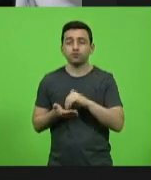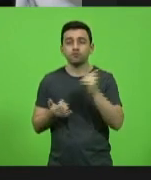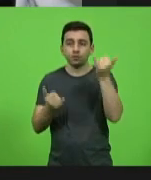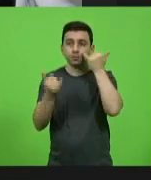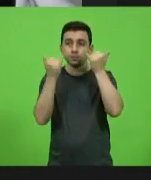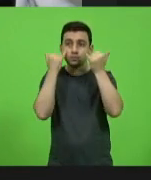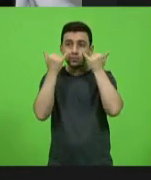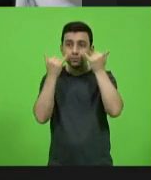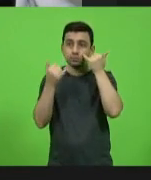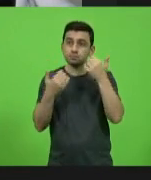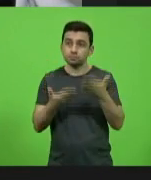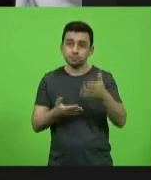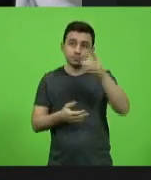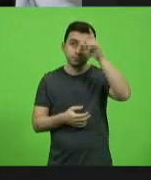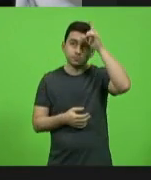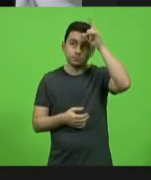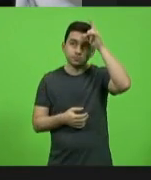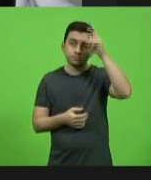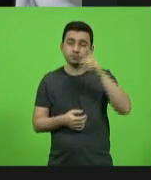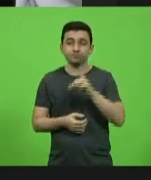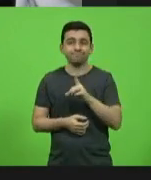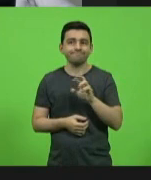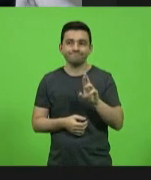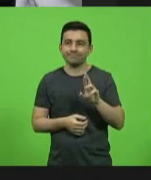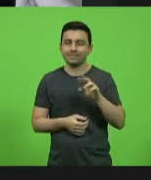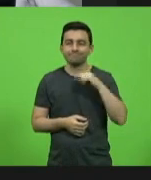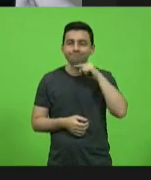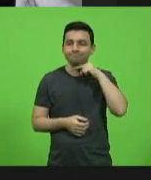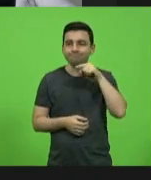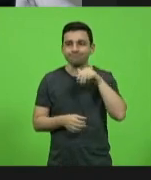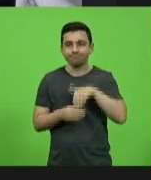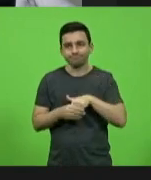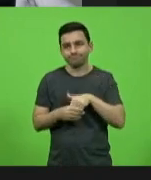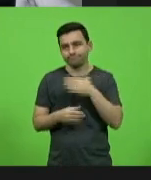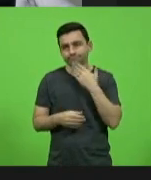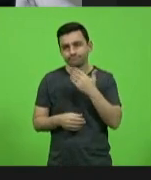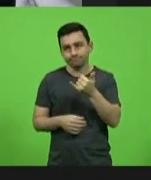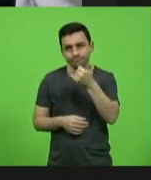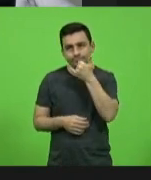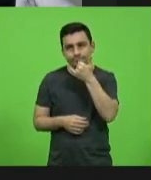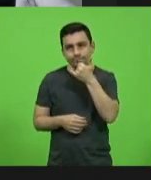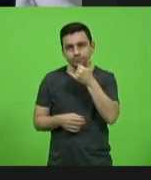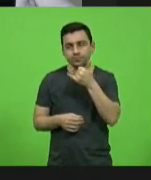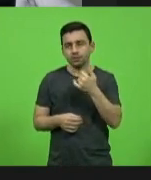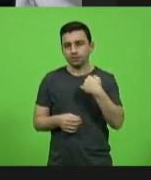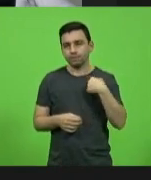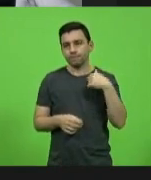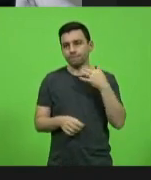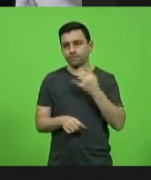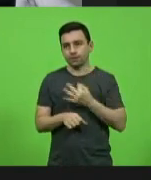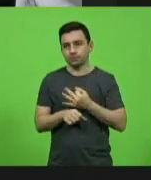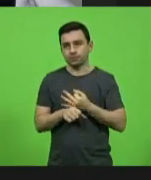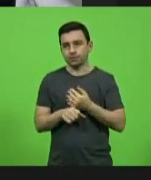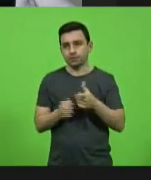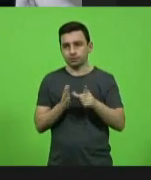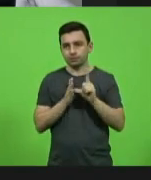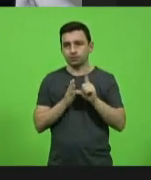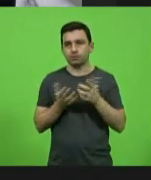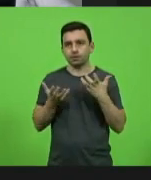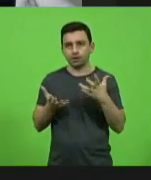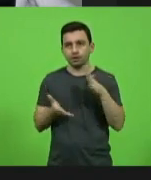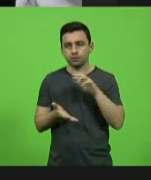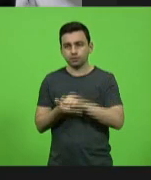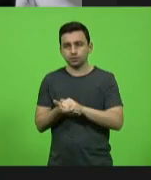que o deputado Sargento Lima está na BR e não consegue votar. Peço desculpa pela minha ausência anterior. Quero que registre os meus